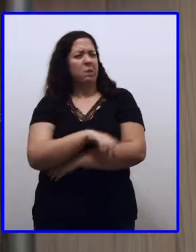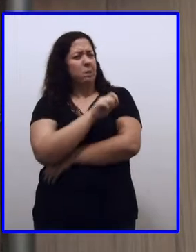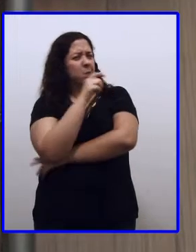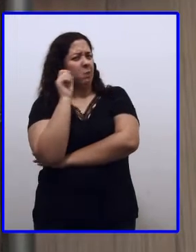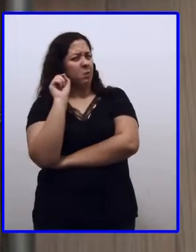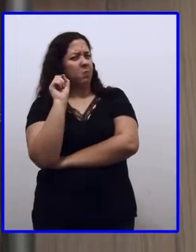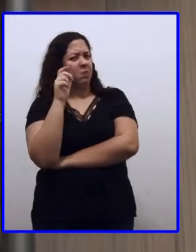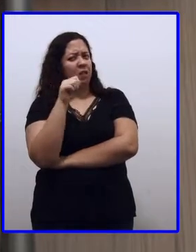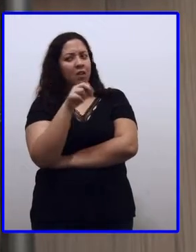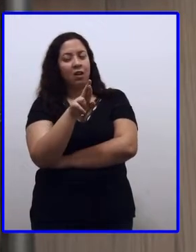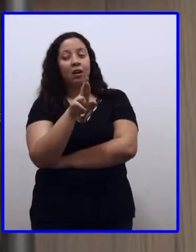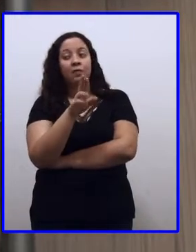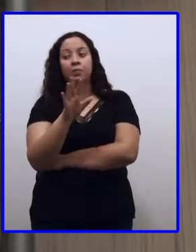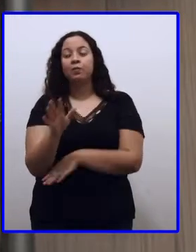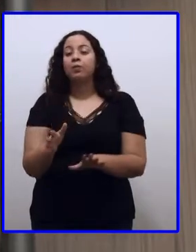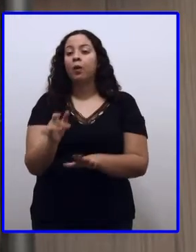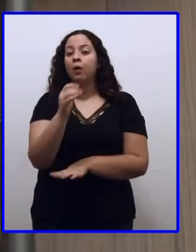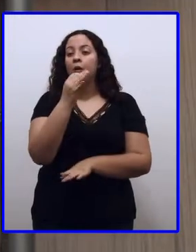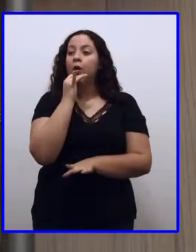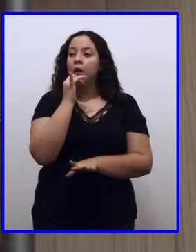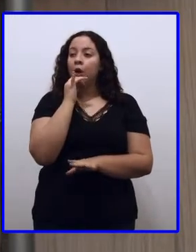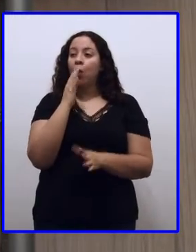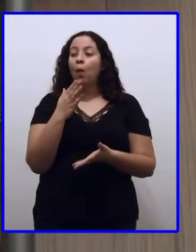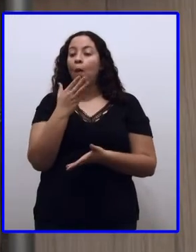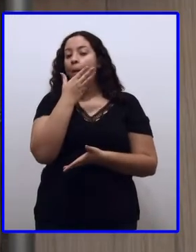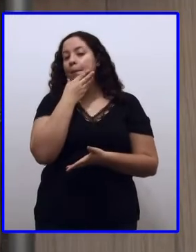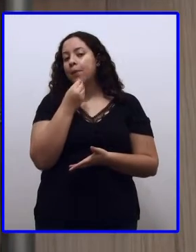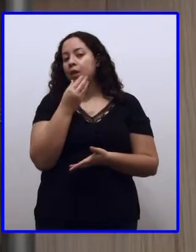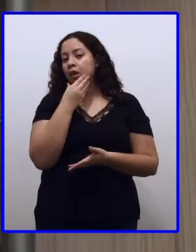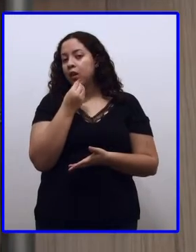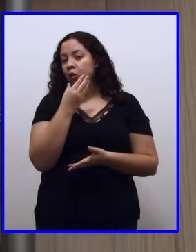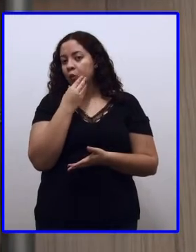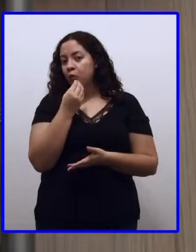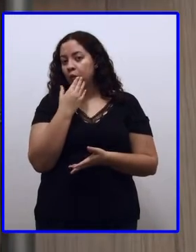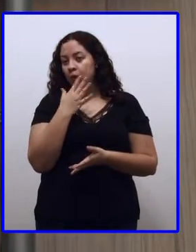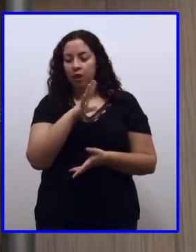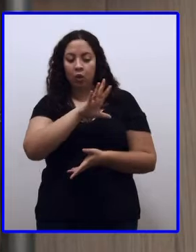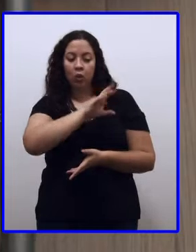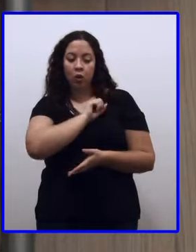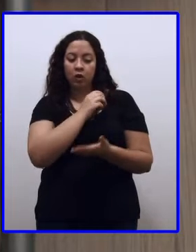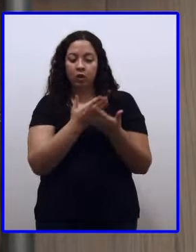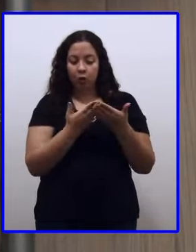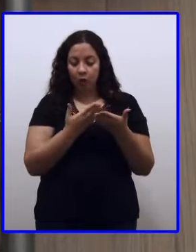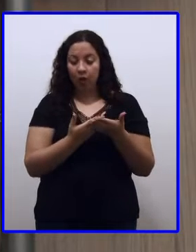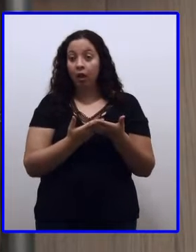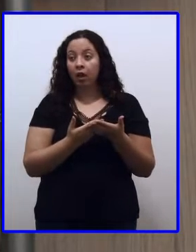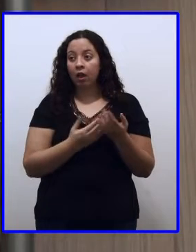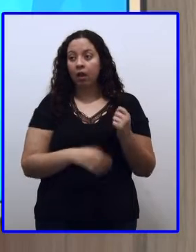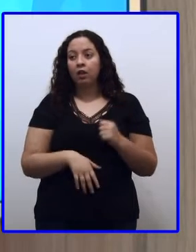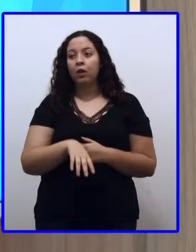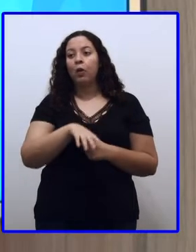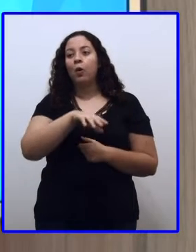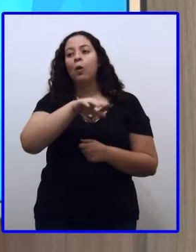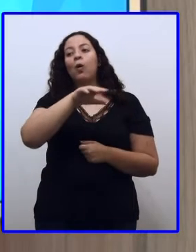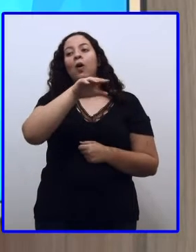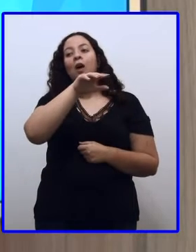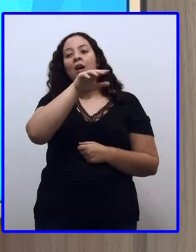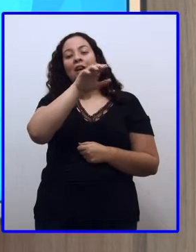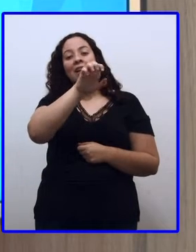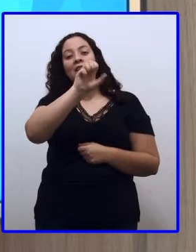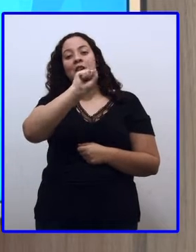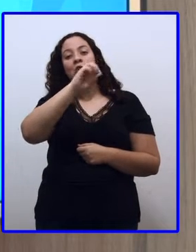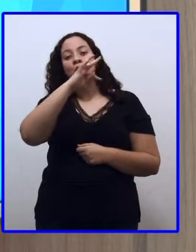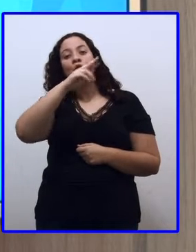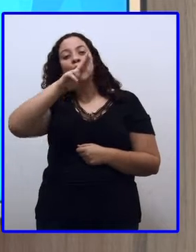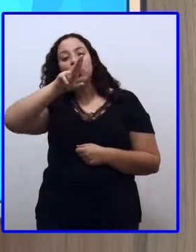Então, o menino, né? Ele está estudando. Então, estudar. Ele tem o término ar.